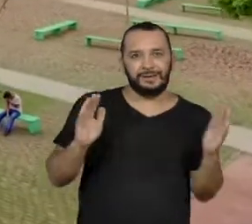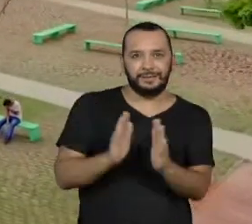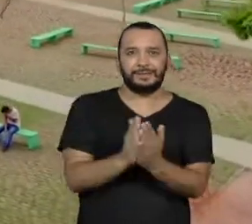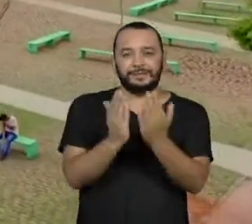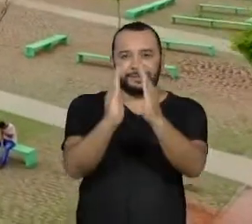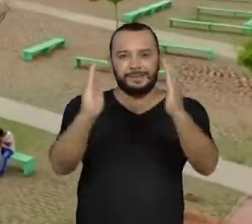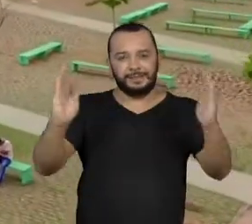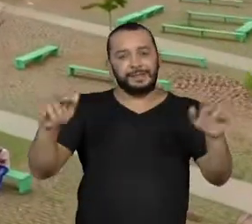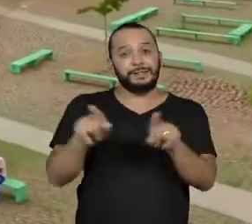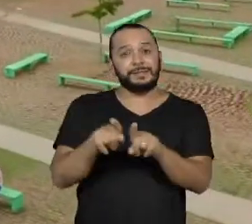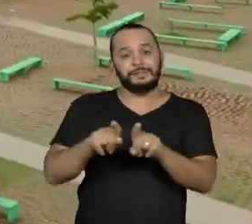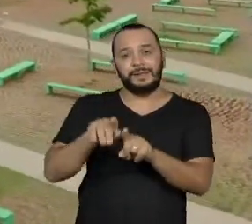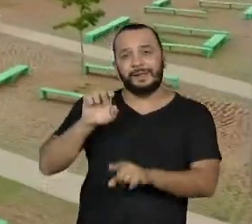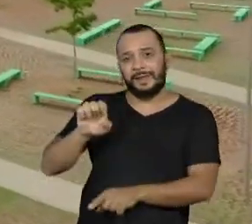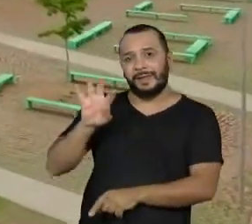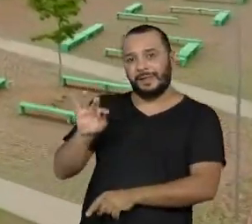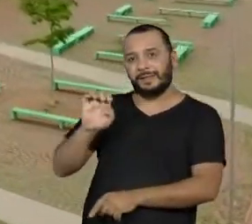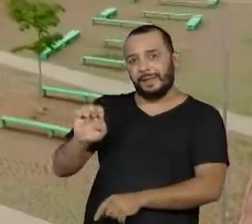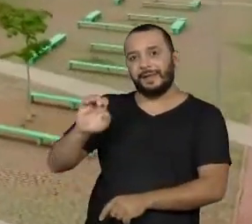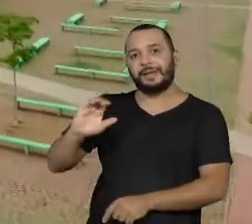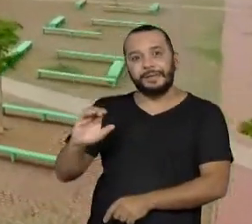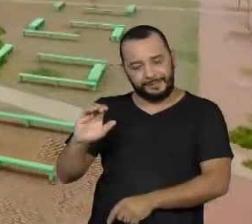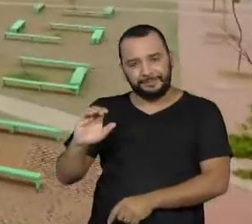ETECs, que funcionam para o nosso público.